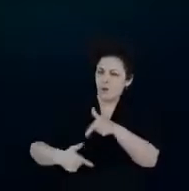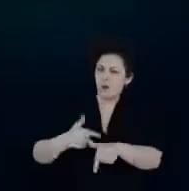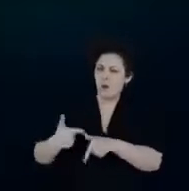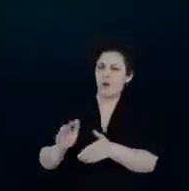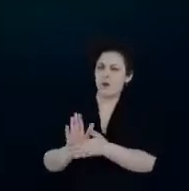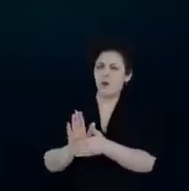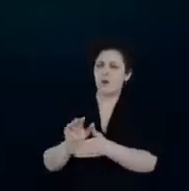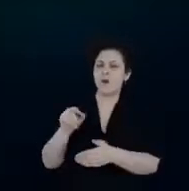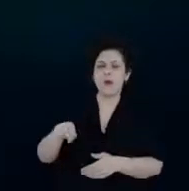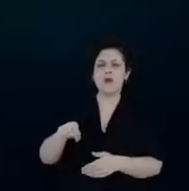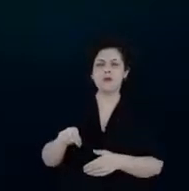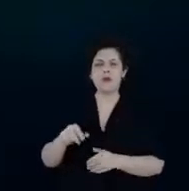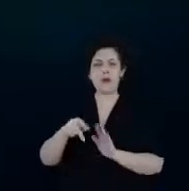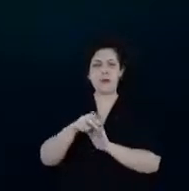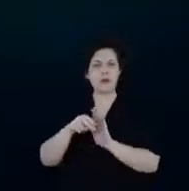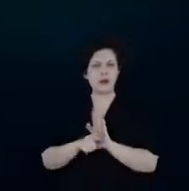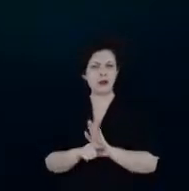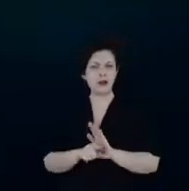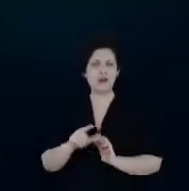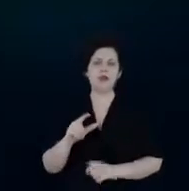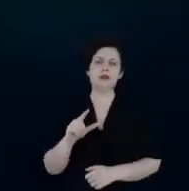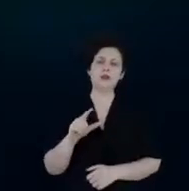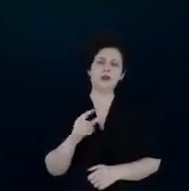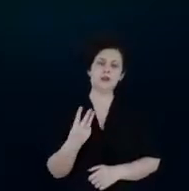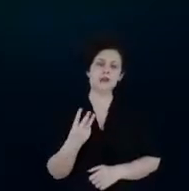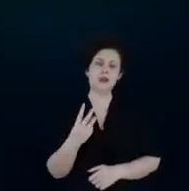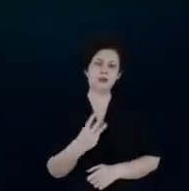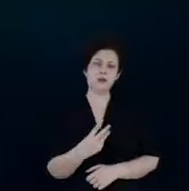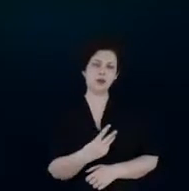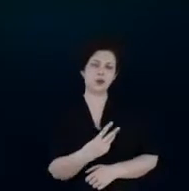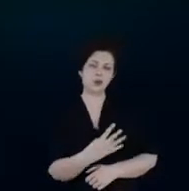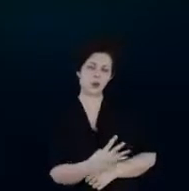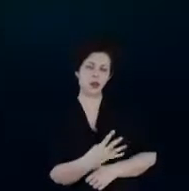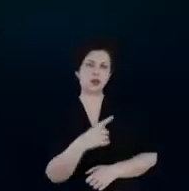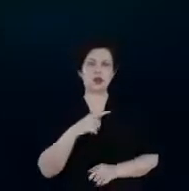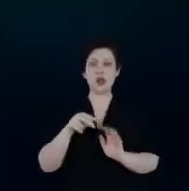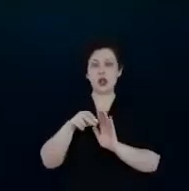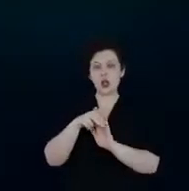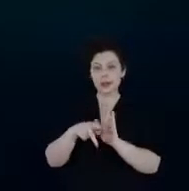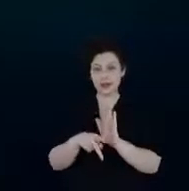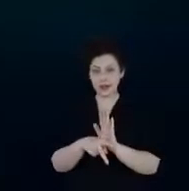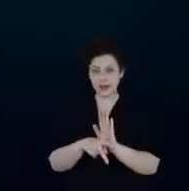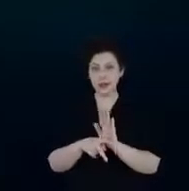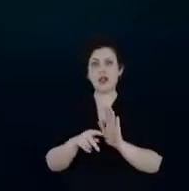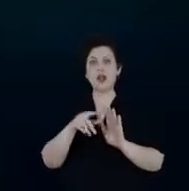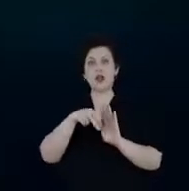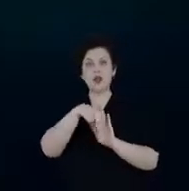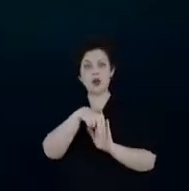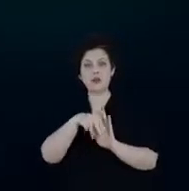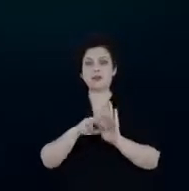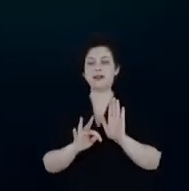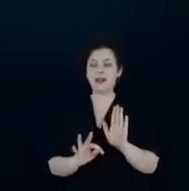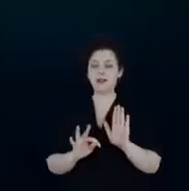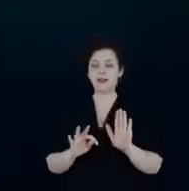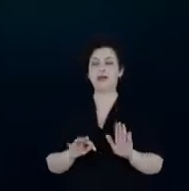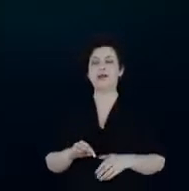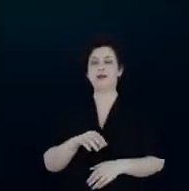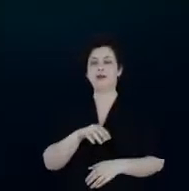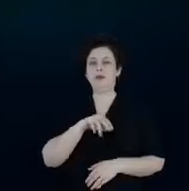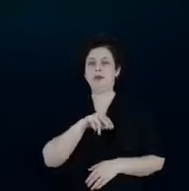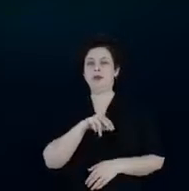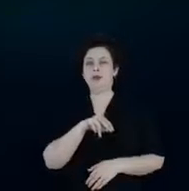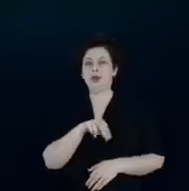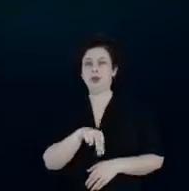tanto essa PL a 3224 que tem a nota técnica número 34 que eu trago aqui para vocês